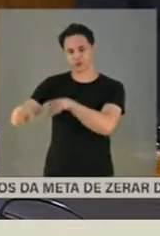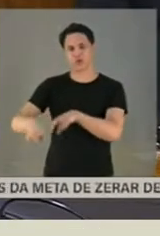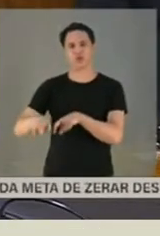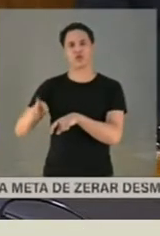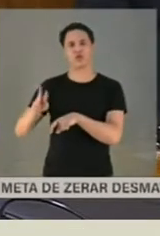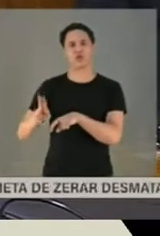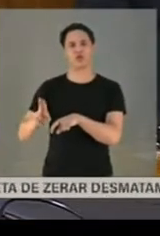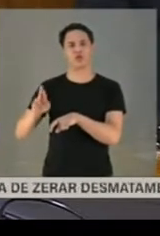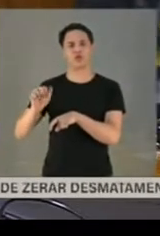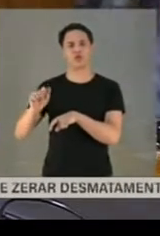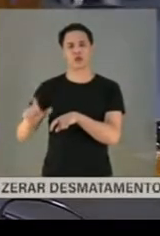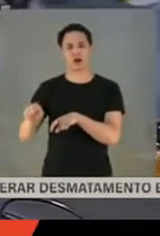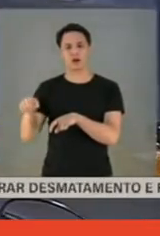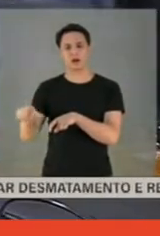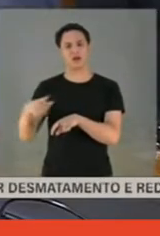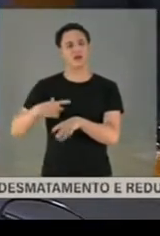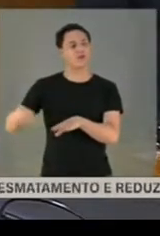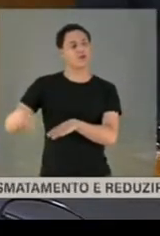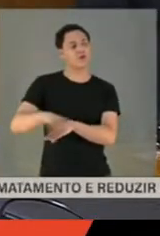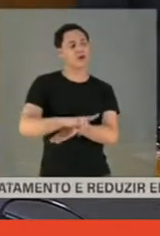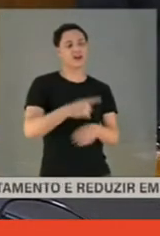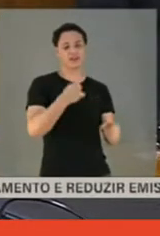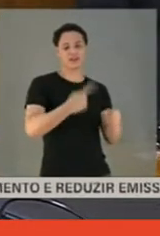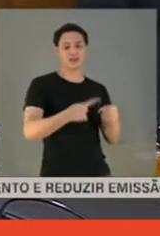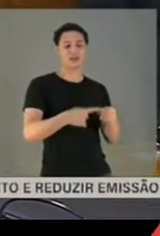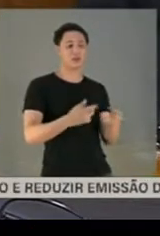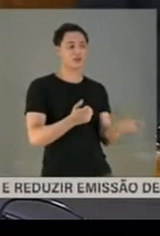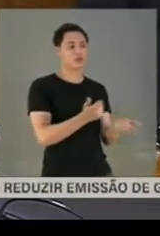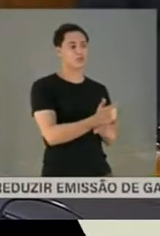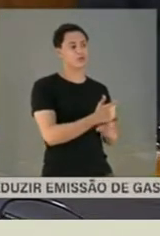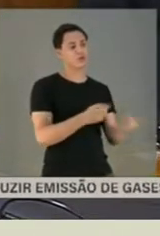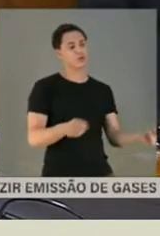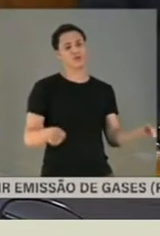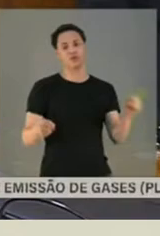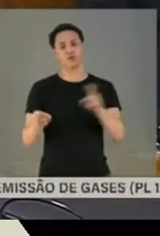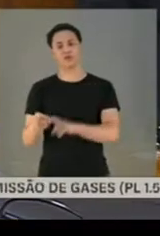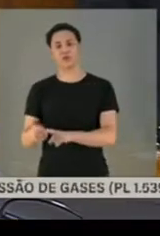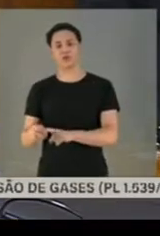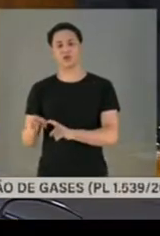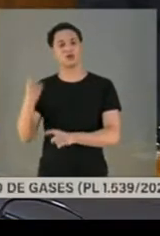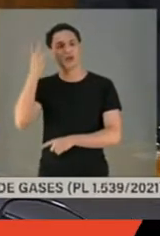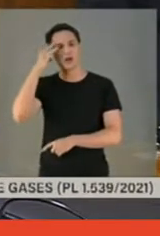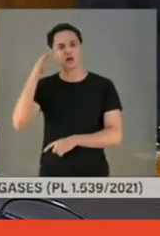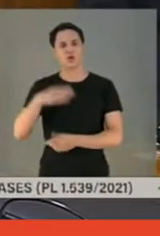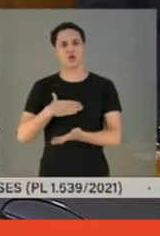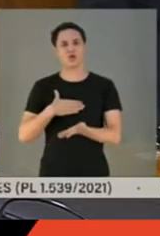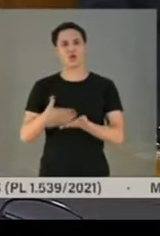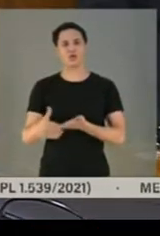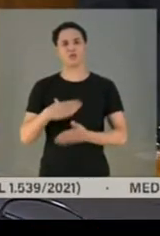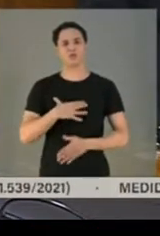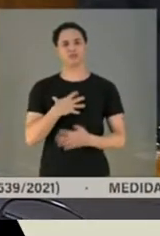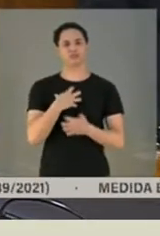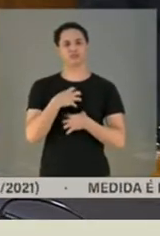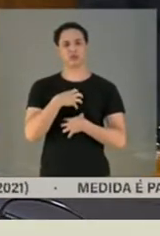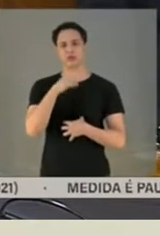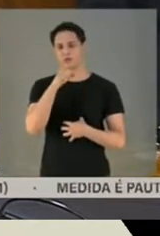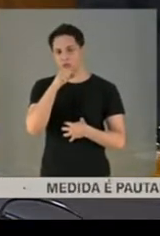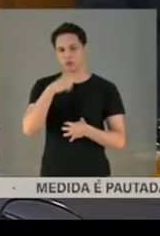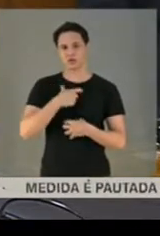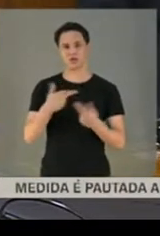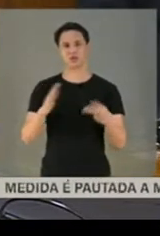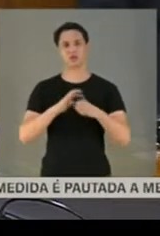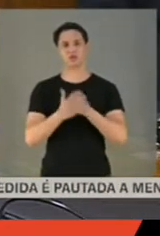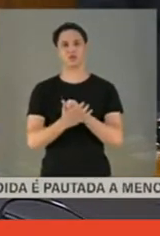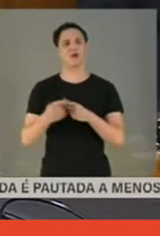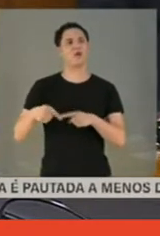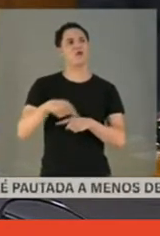à cidade fazer umas compras lá e voltou. Três dias depois, começou a passar mal. Aí foi para o hospital, oito